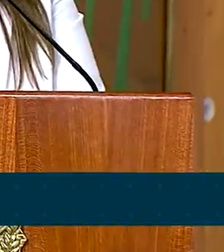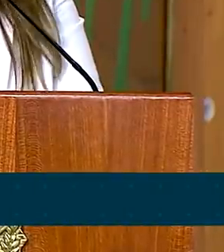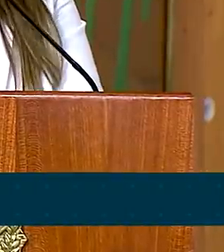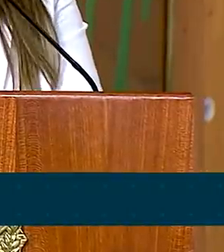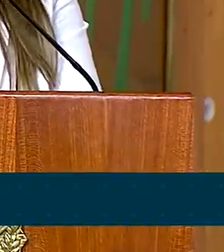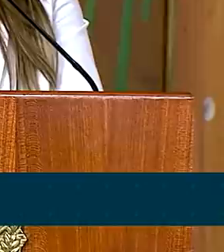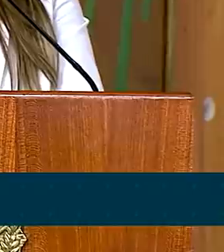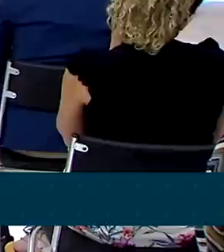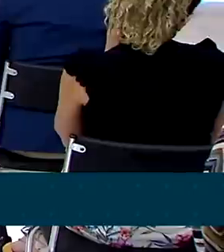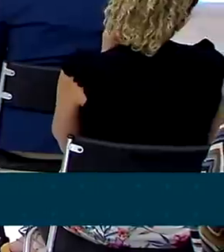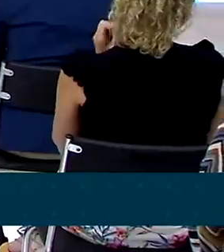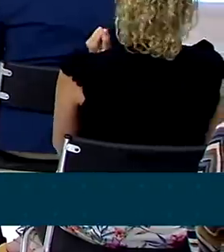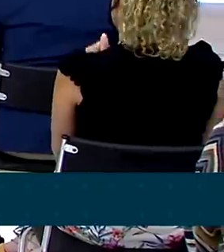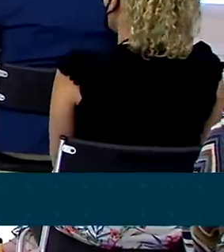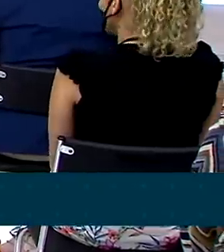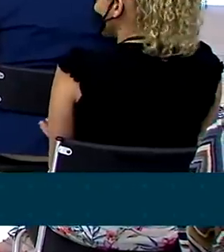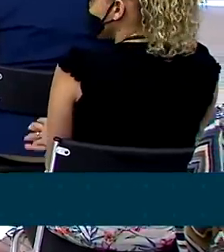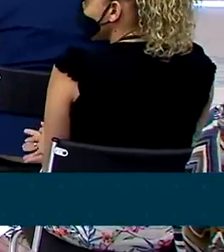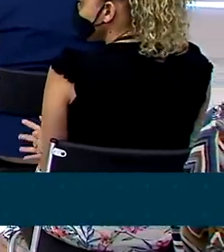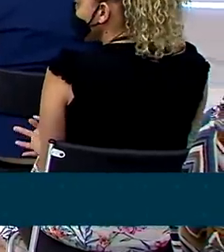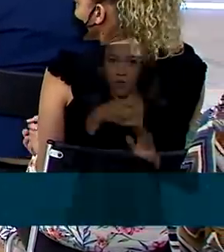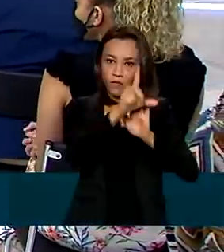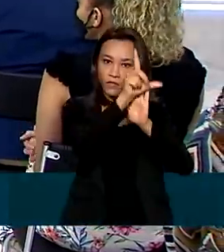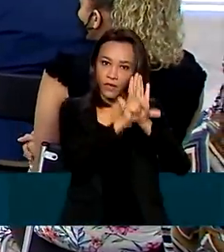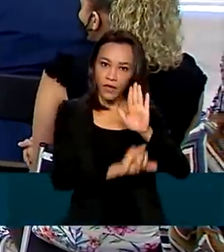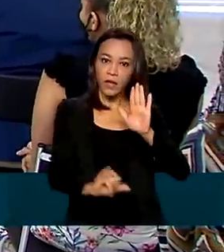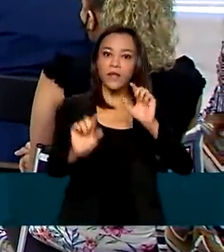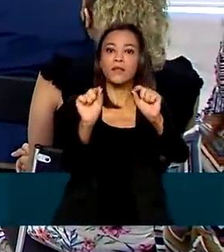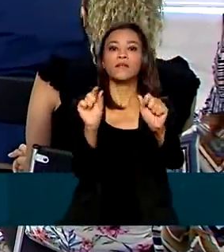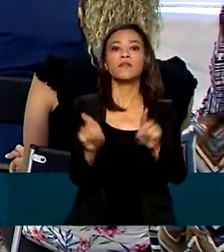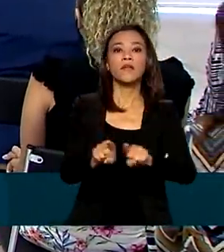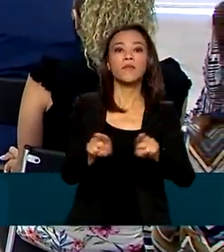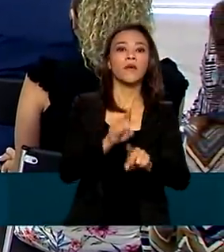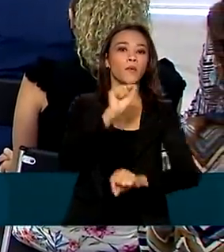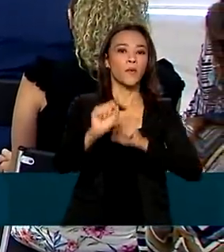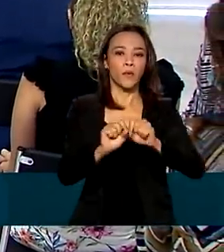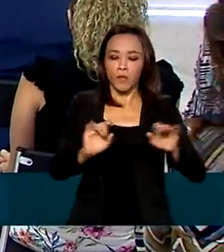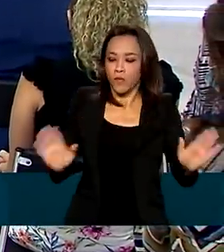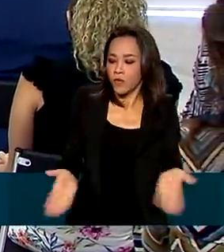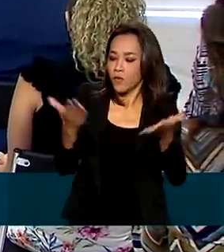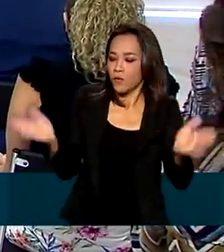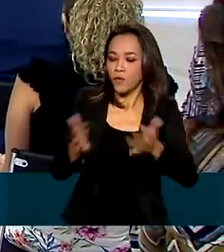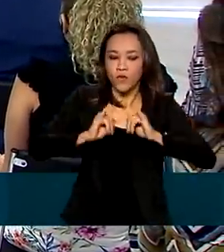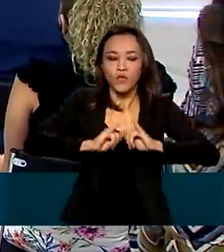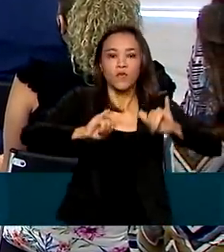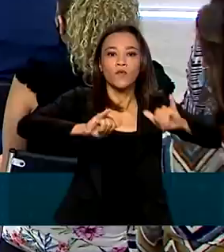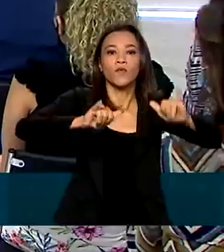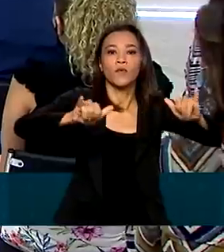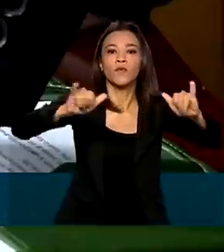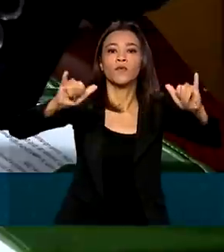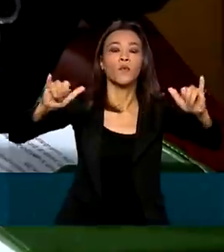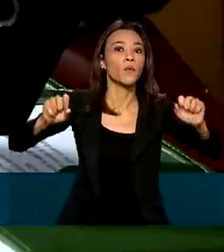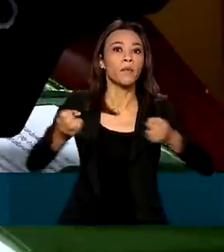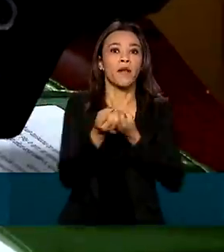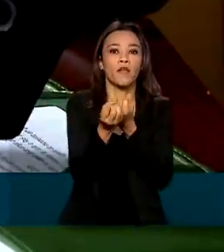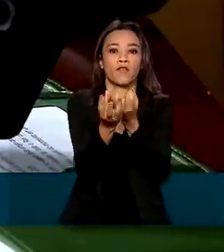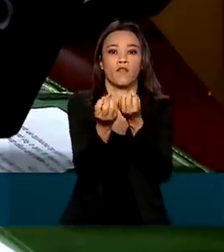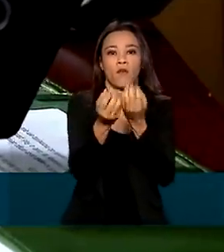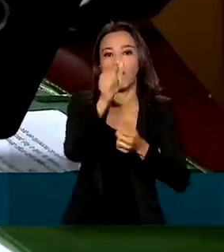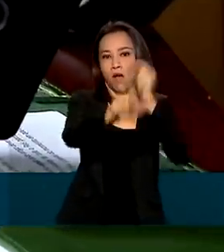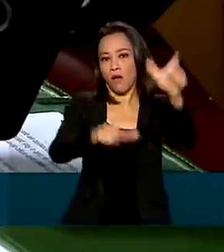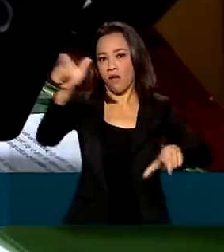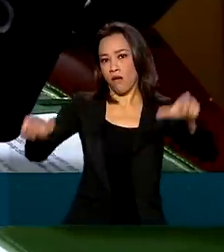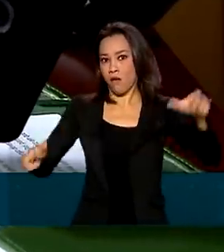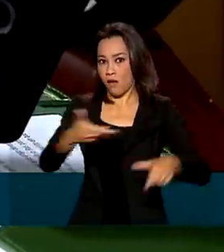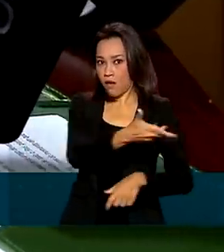política pública. A nova lei também prevê a realização de uma campanha de divulgação para informar a população